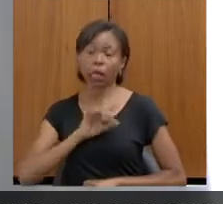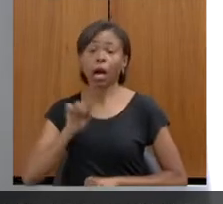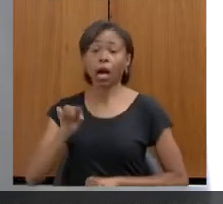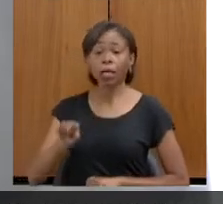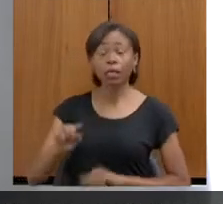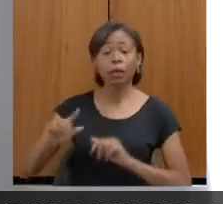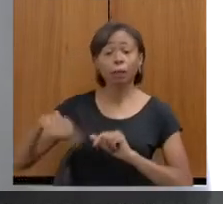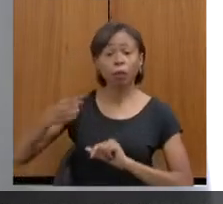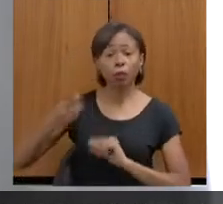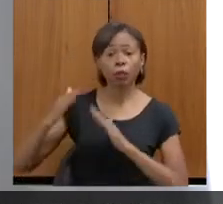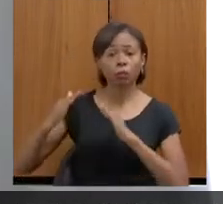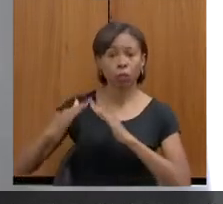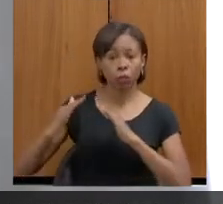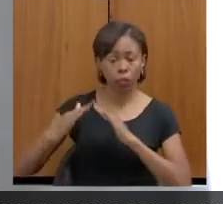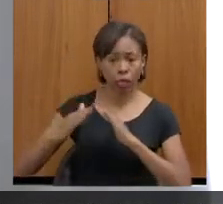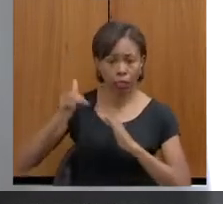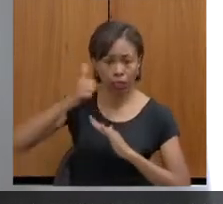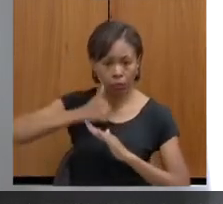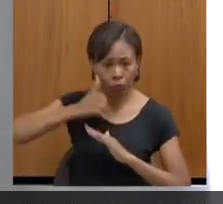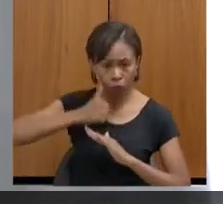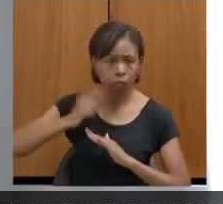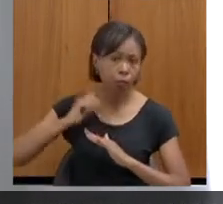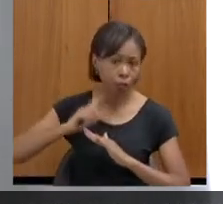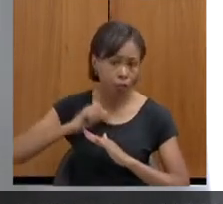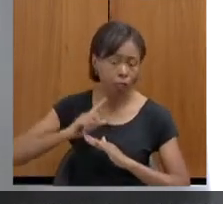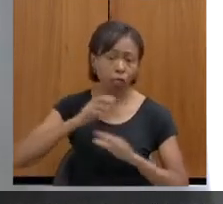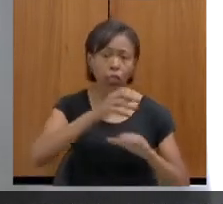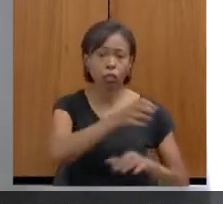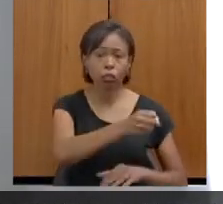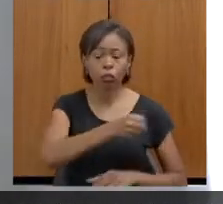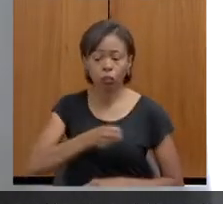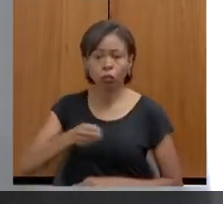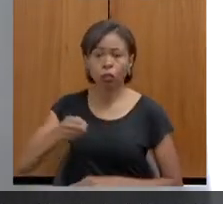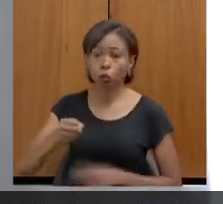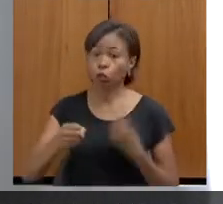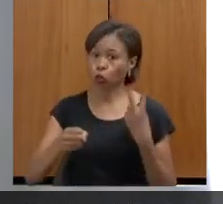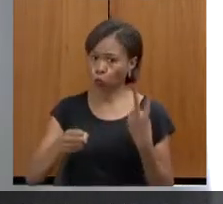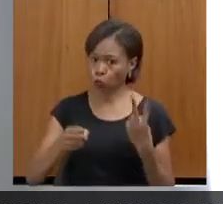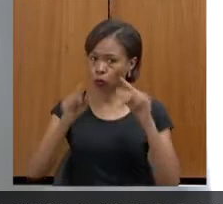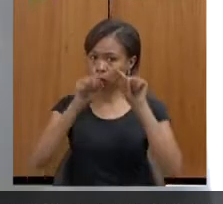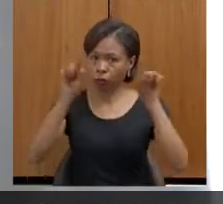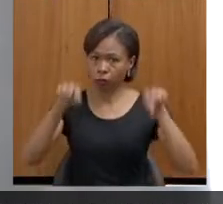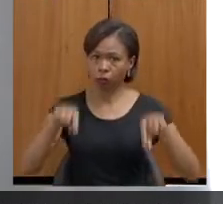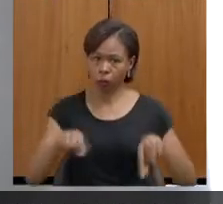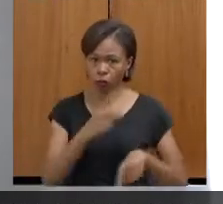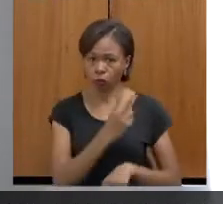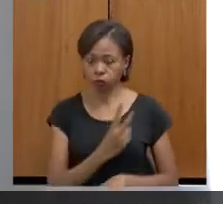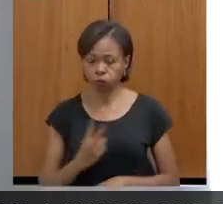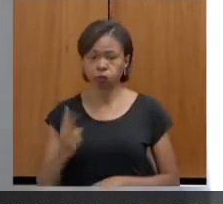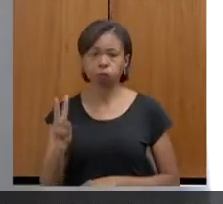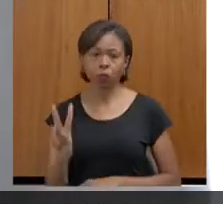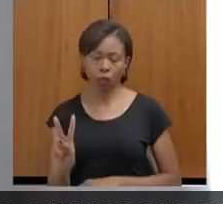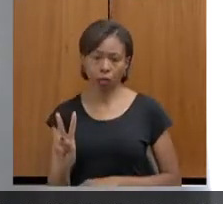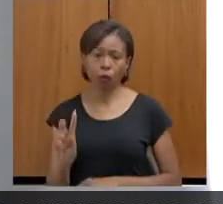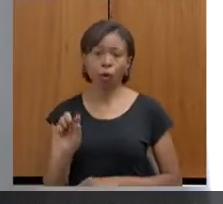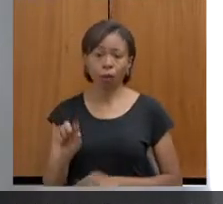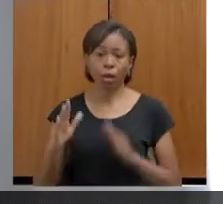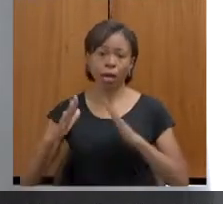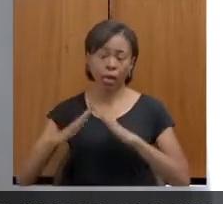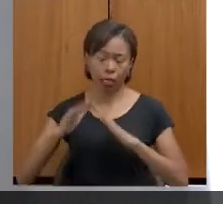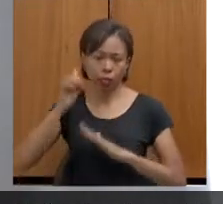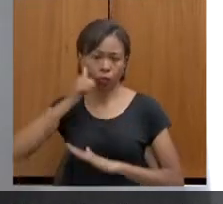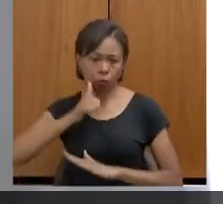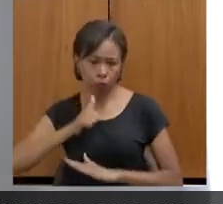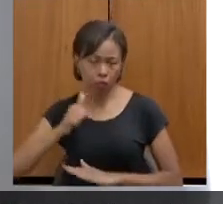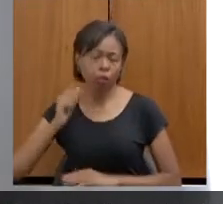Mineira, a gente fez o deslocamento desses servidores para a Casa da Mulher Mineira. mas todos os servidores do plantão, não só esse servidor do